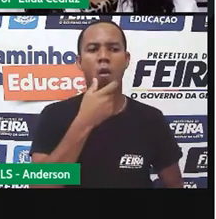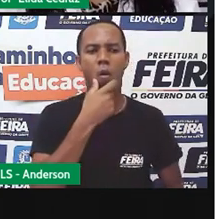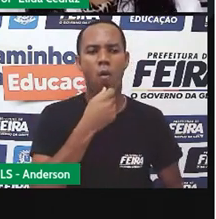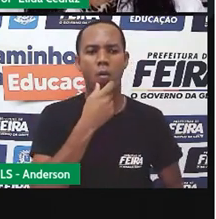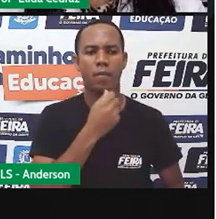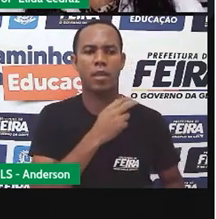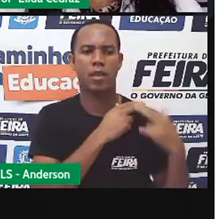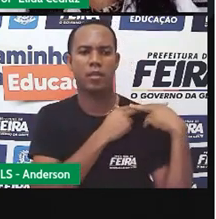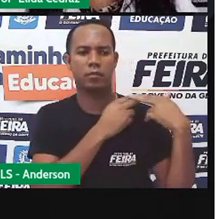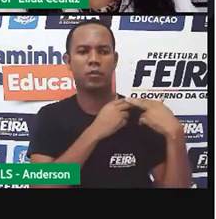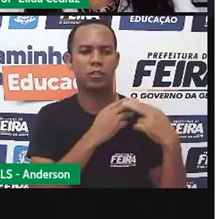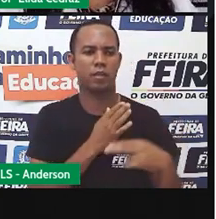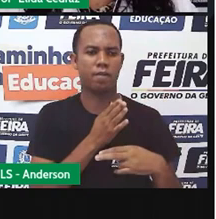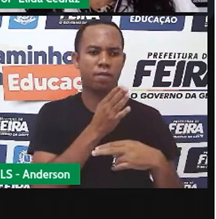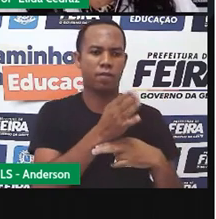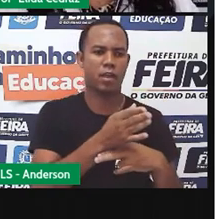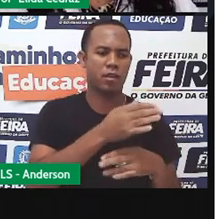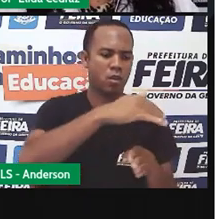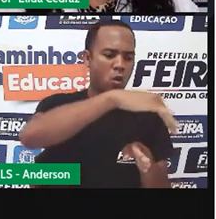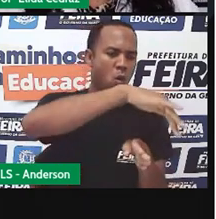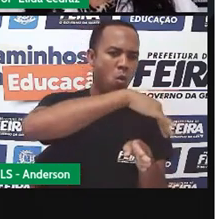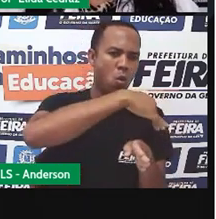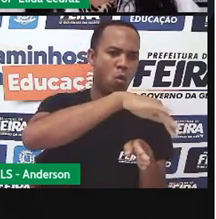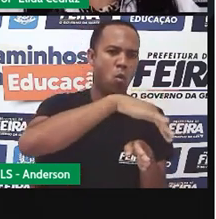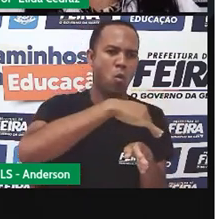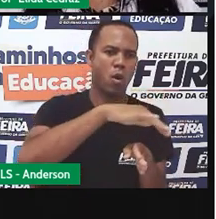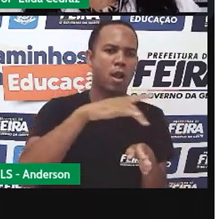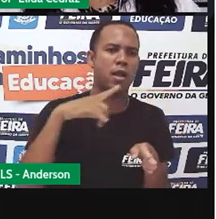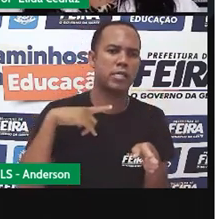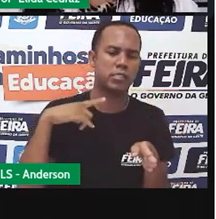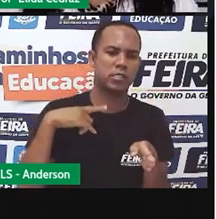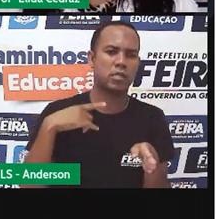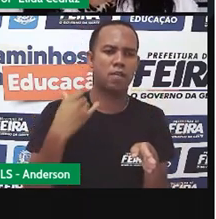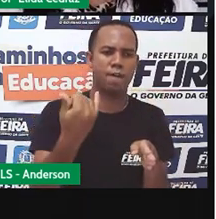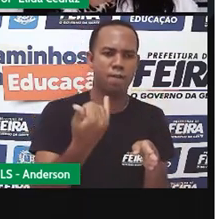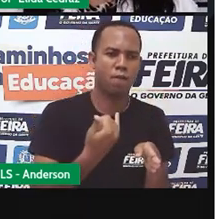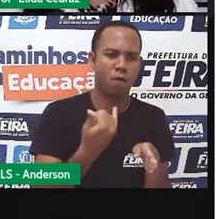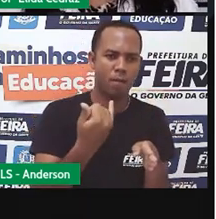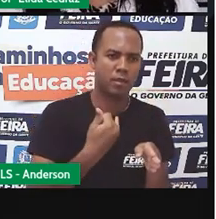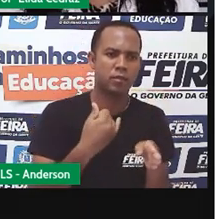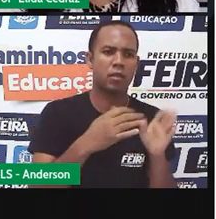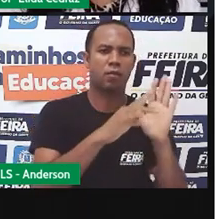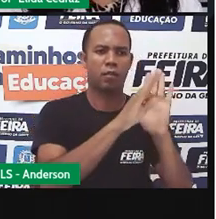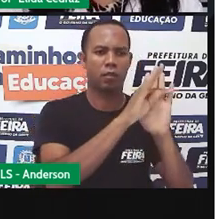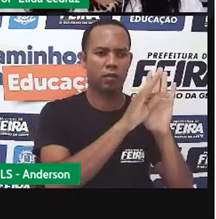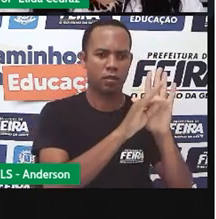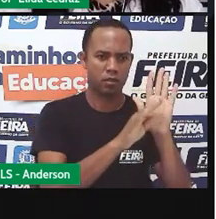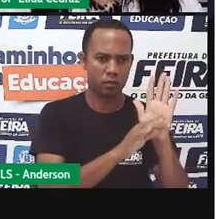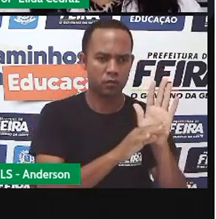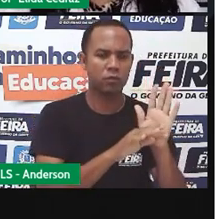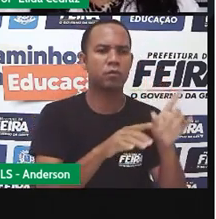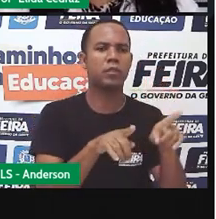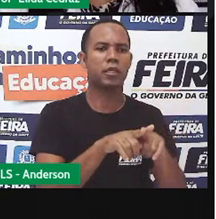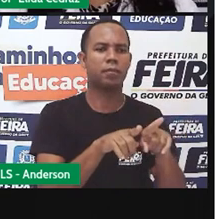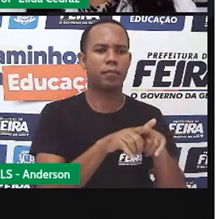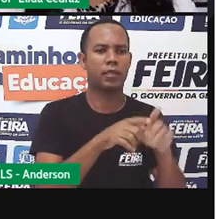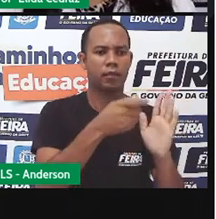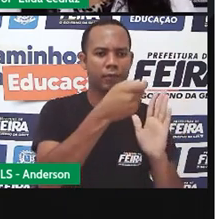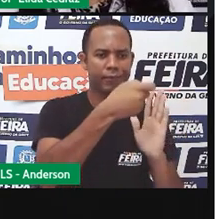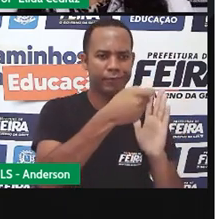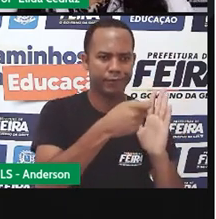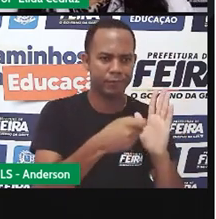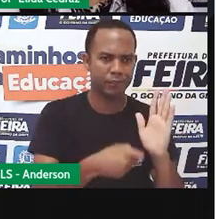procurar onde está a informação e ele vai construir um texto que vai ser escrito